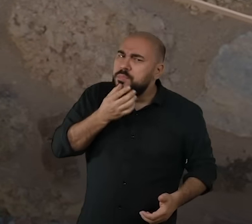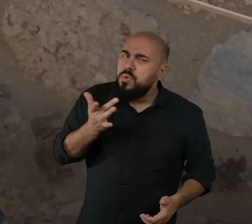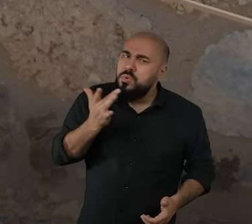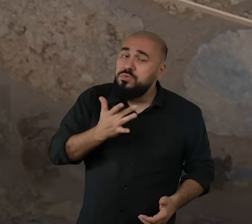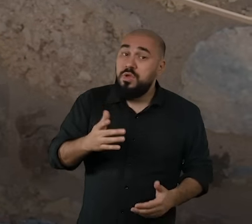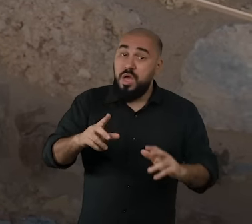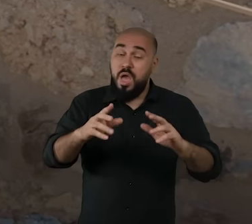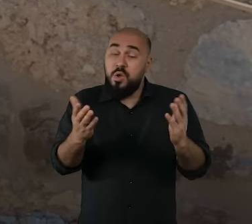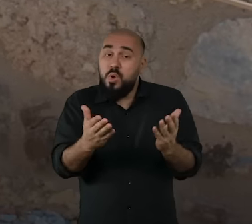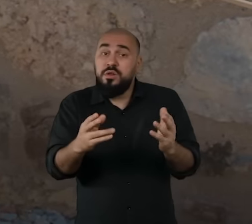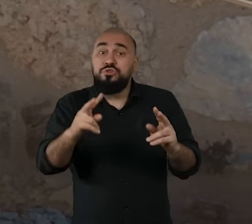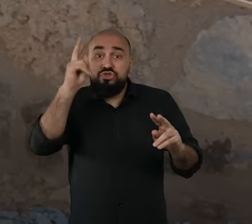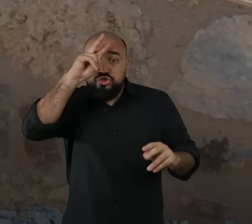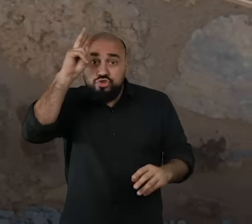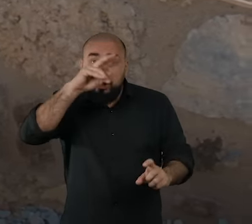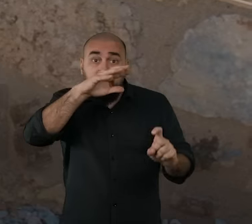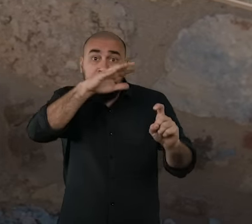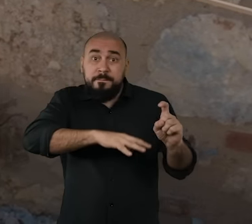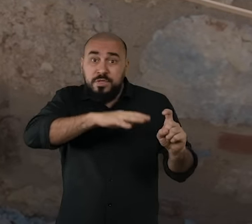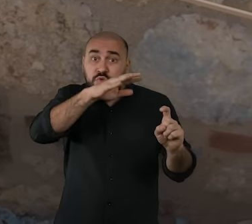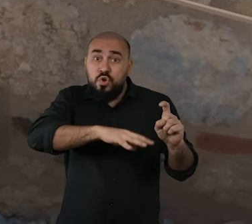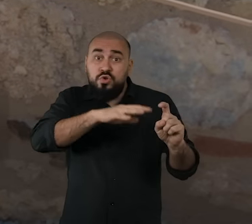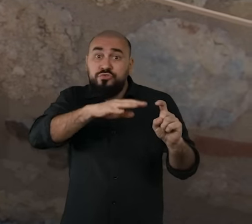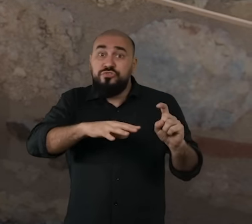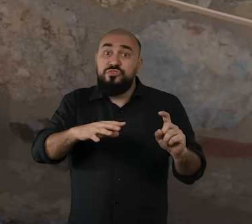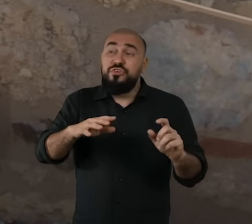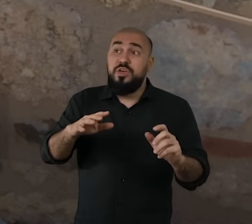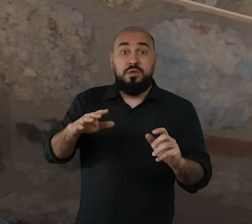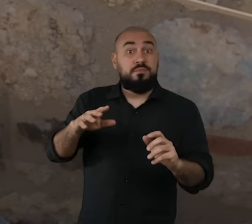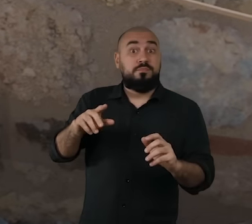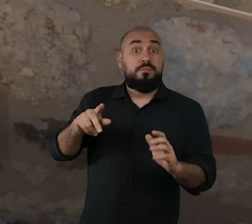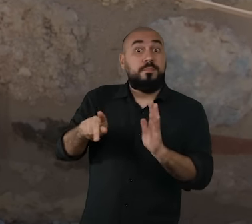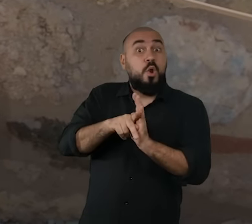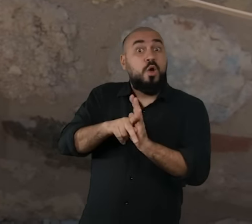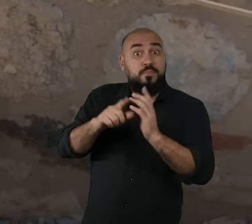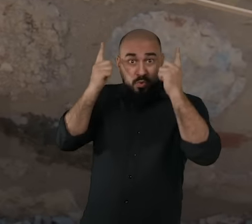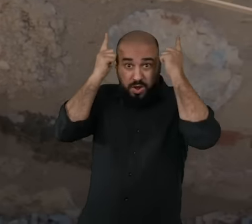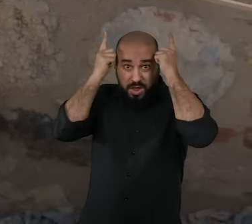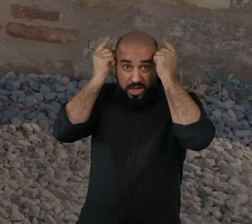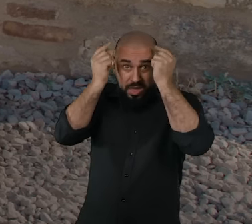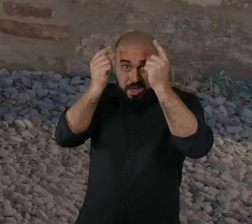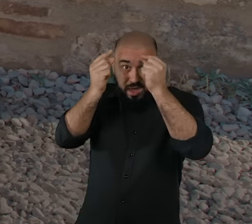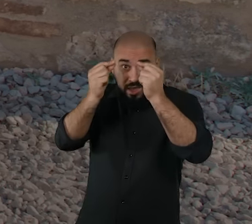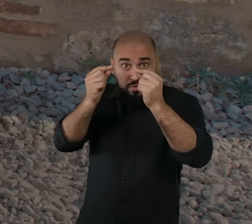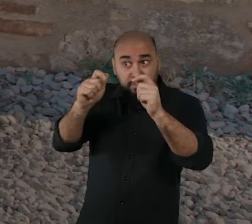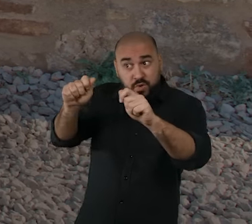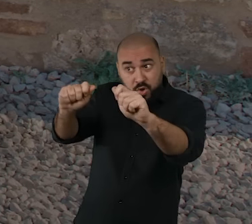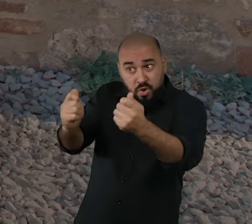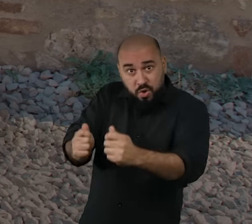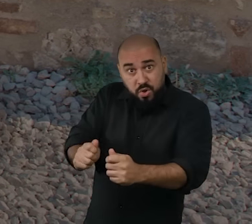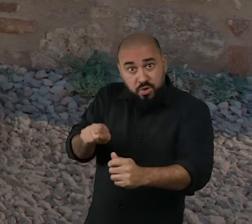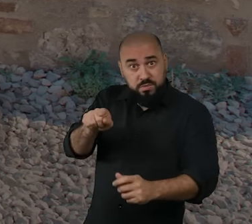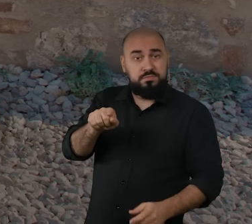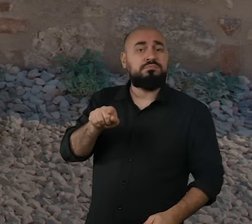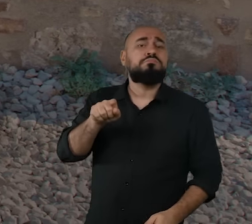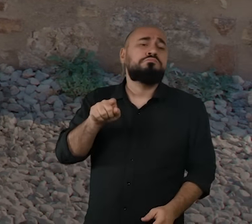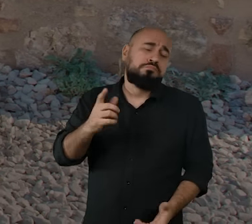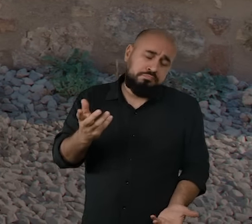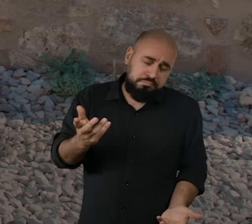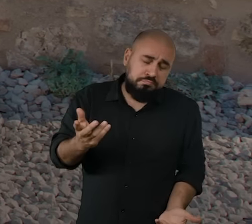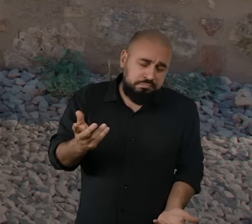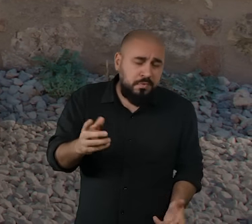dos Deuses do Olimpo, aquelas divindades que o povo tanto adorava aqui na Grécia Antiga. De acordo com essas lendas,